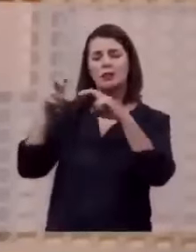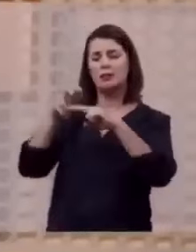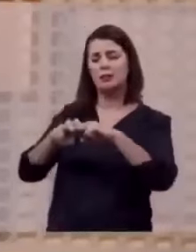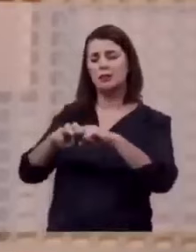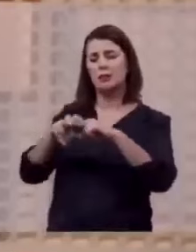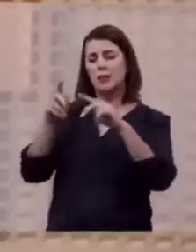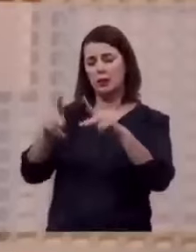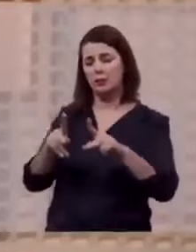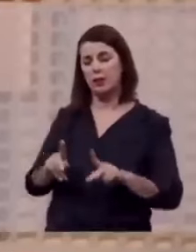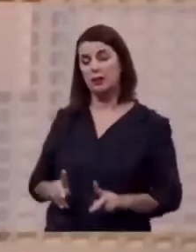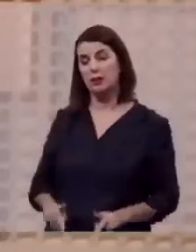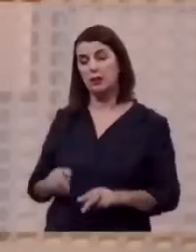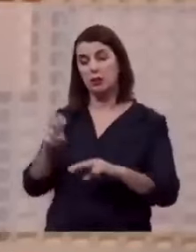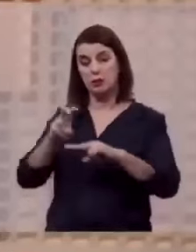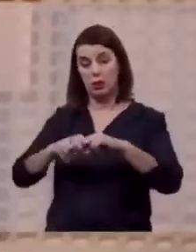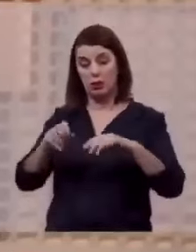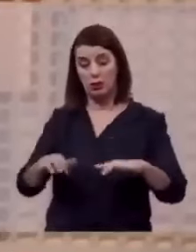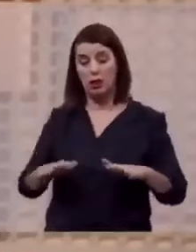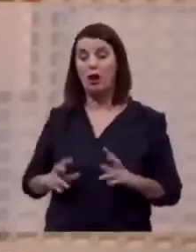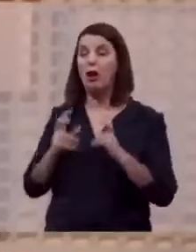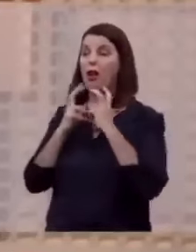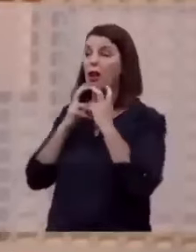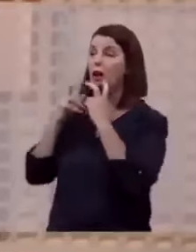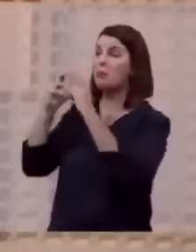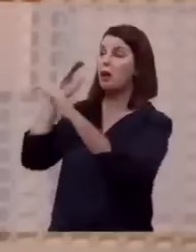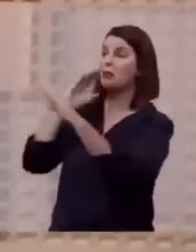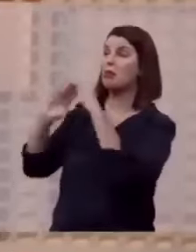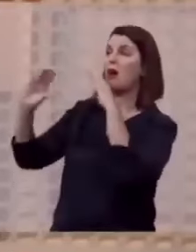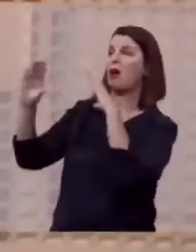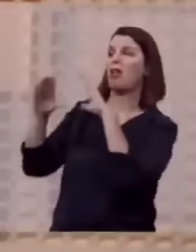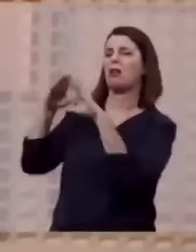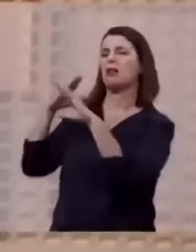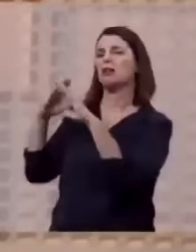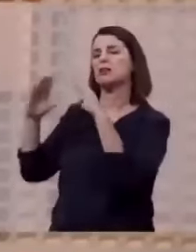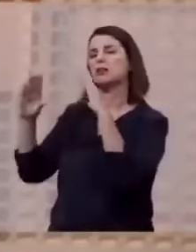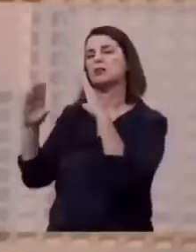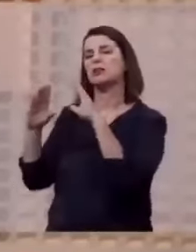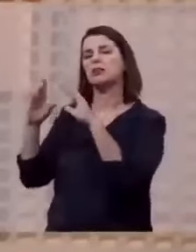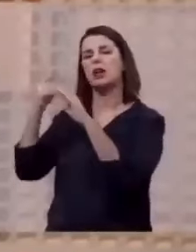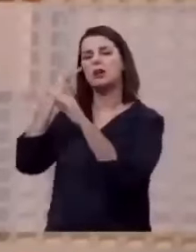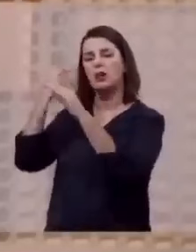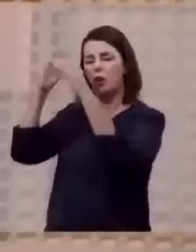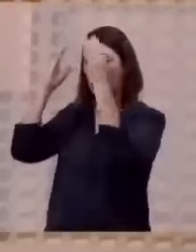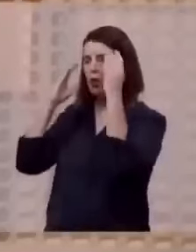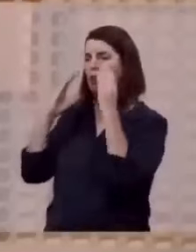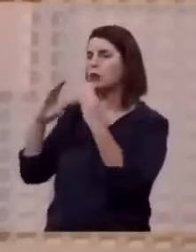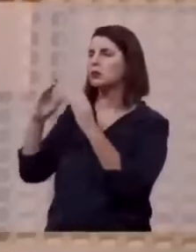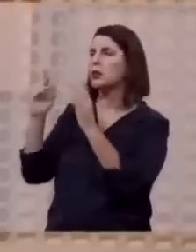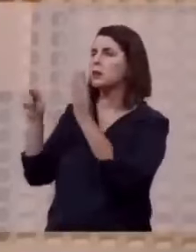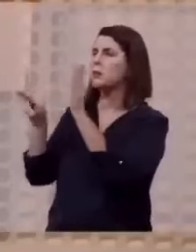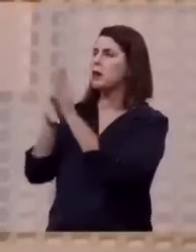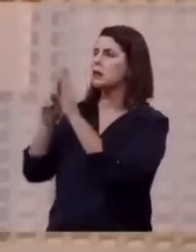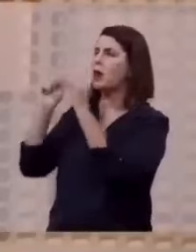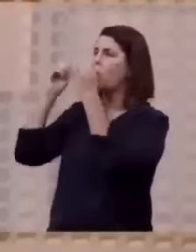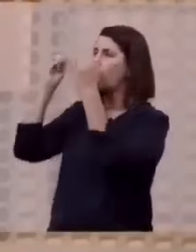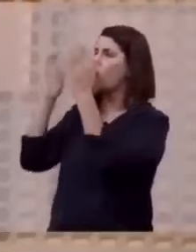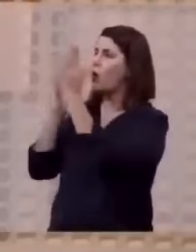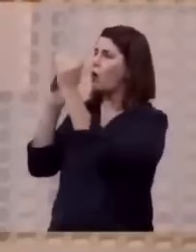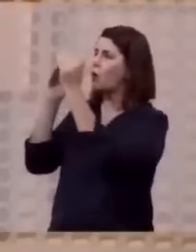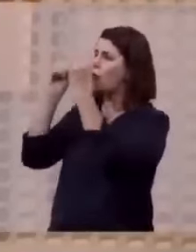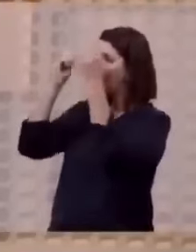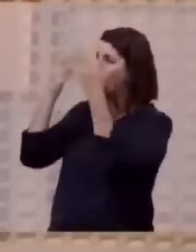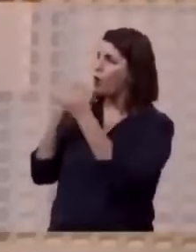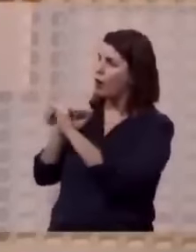trono e do cordeiro, clamando e cantando, aquele que está sentado no trono e ao cordeiro, seja o louvor, a honra,